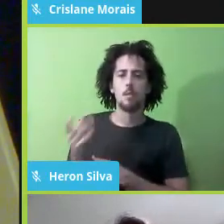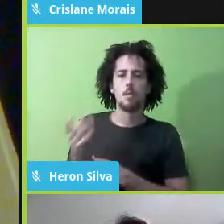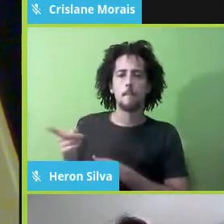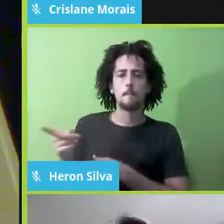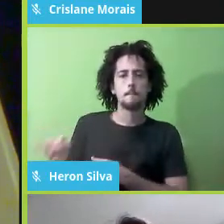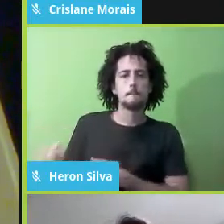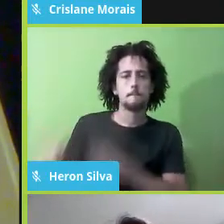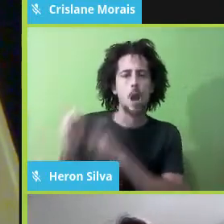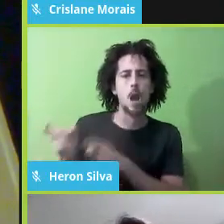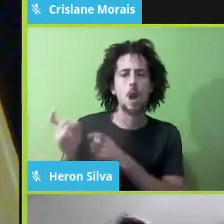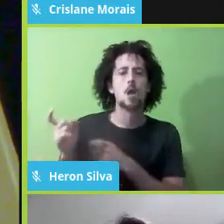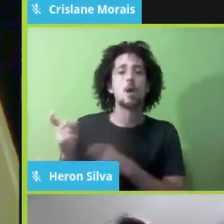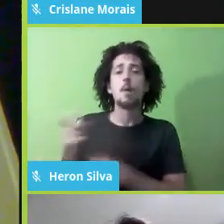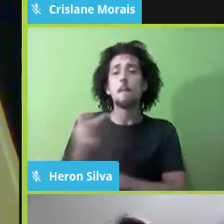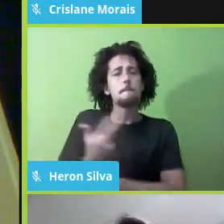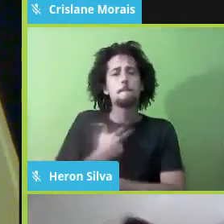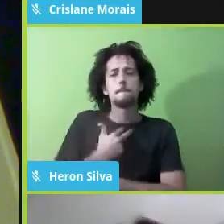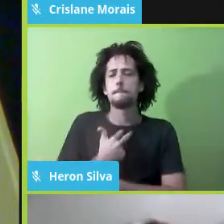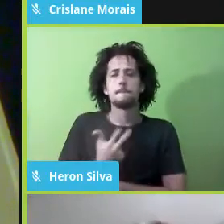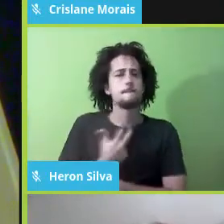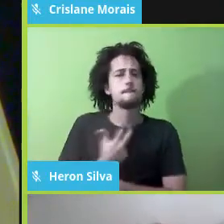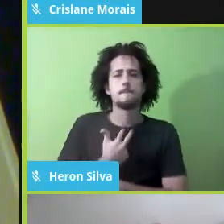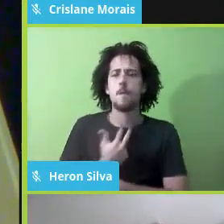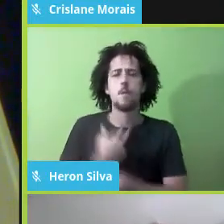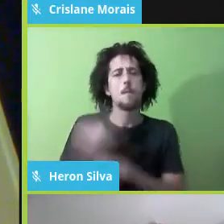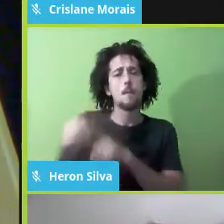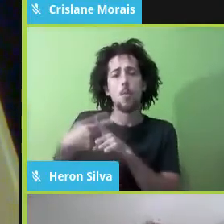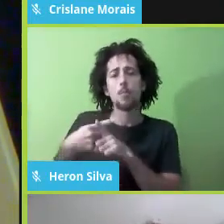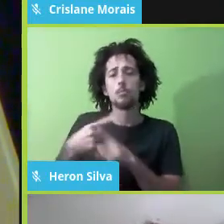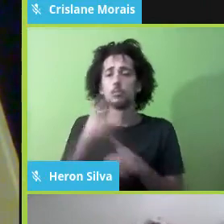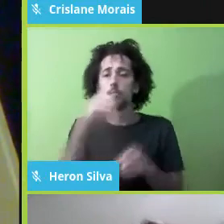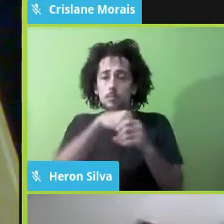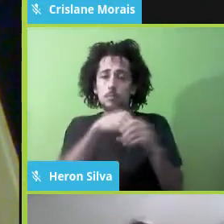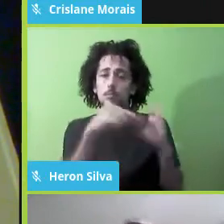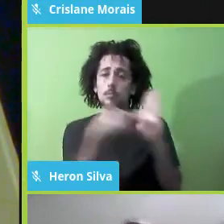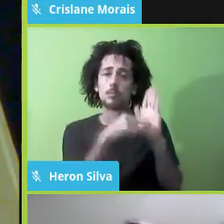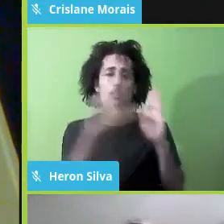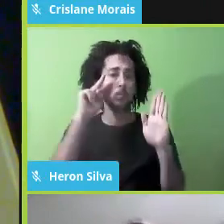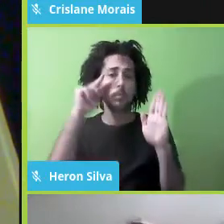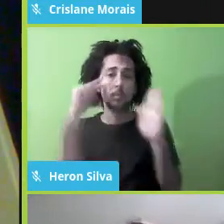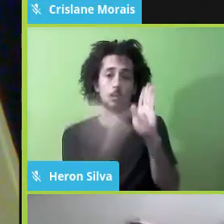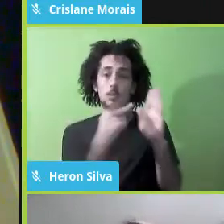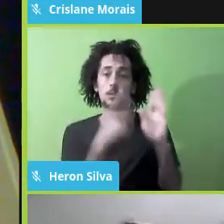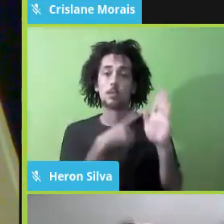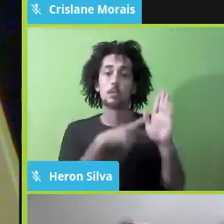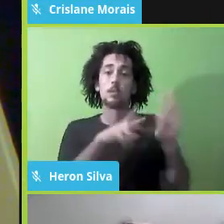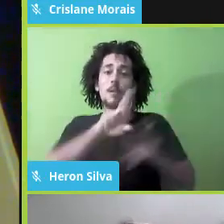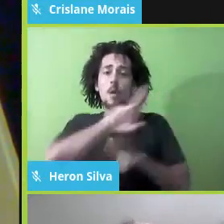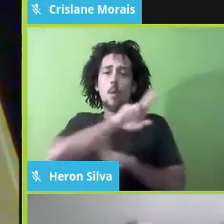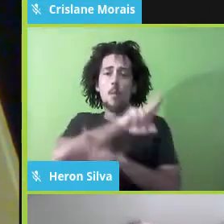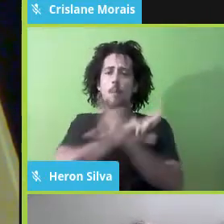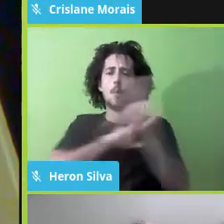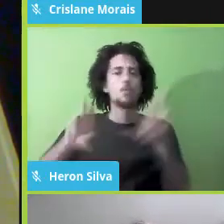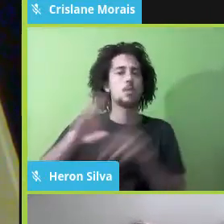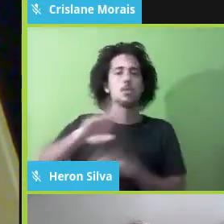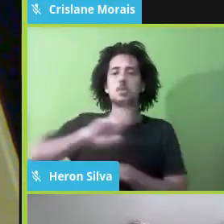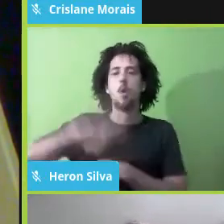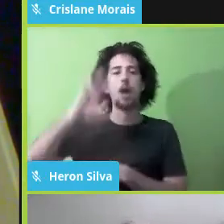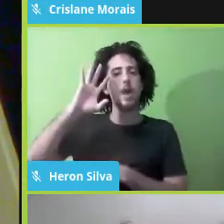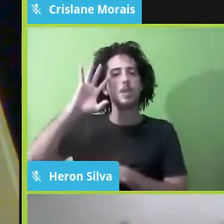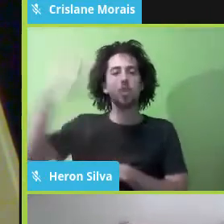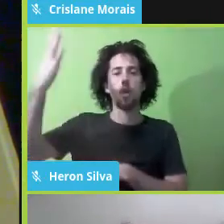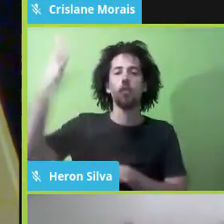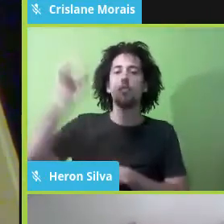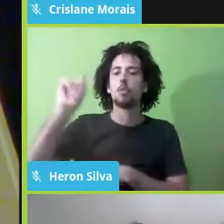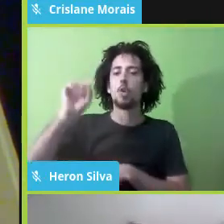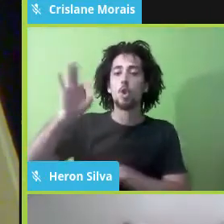é uma Constituição que ela reconhece que a diversidade, mas que a diversidade, ela se resolve, ela se organiza